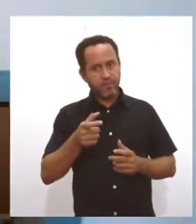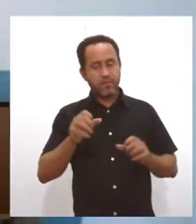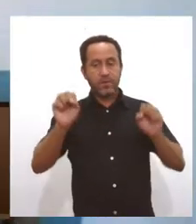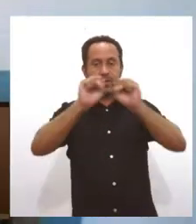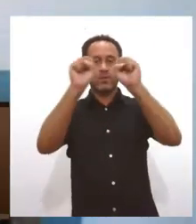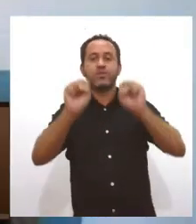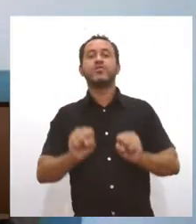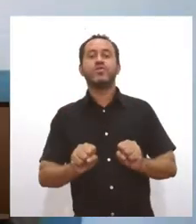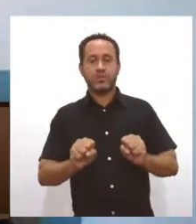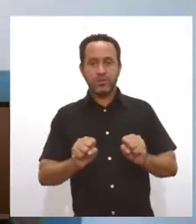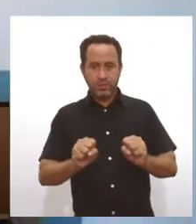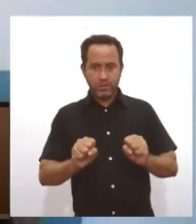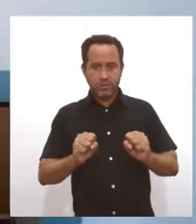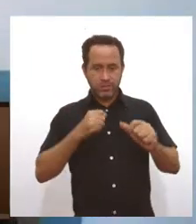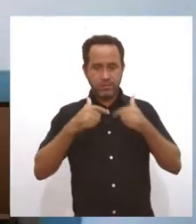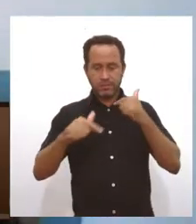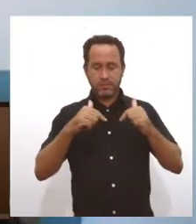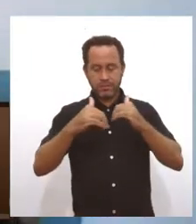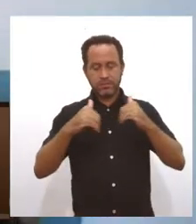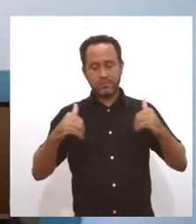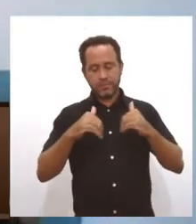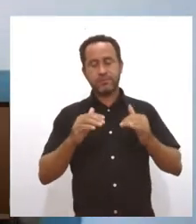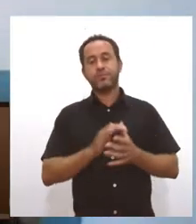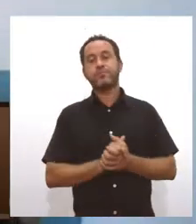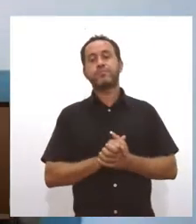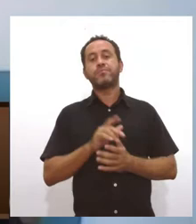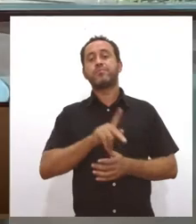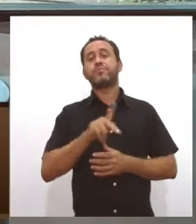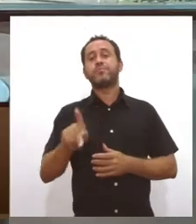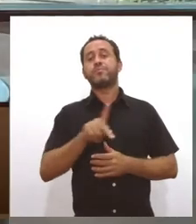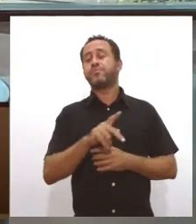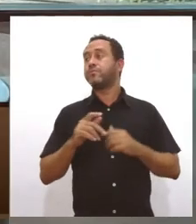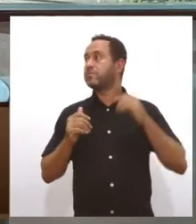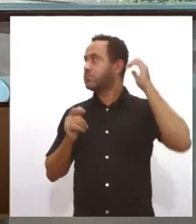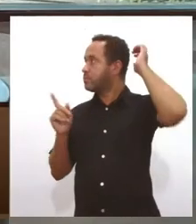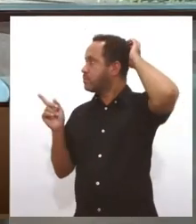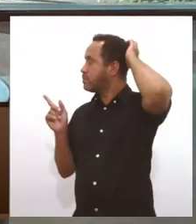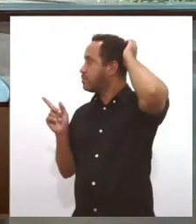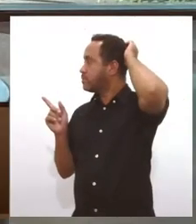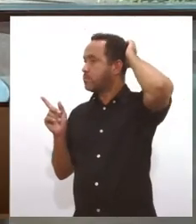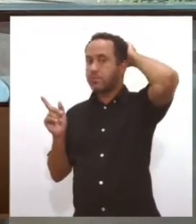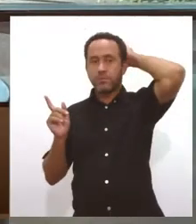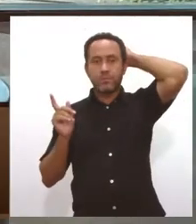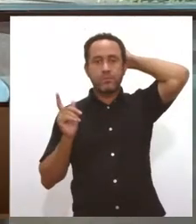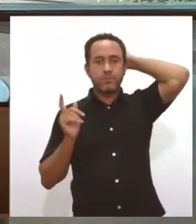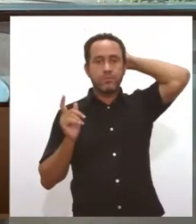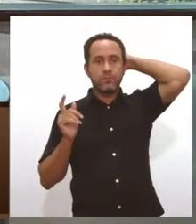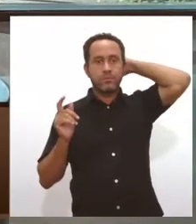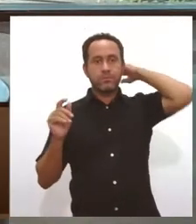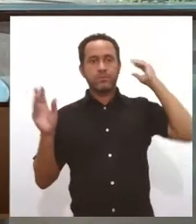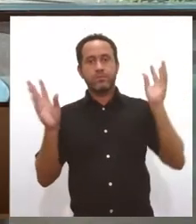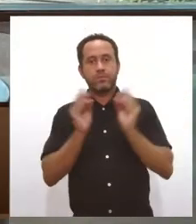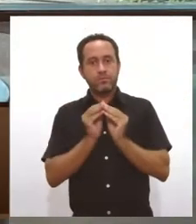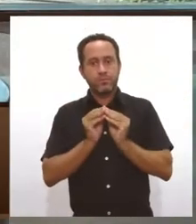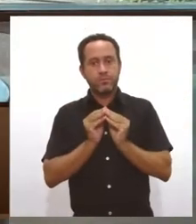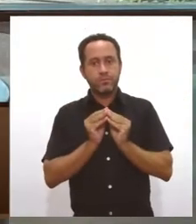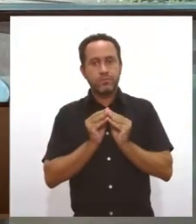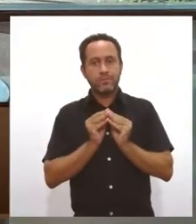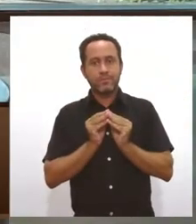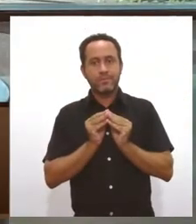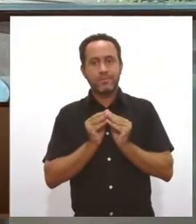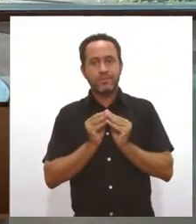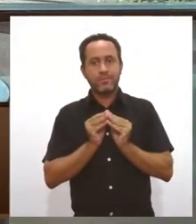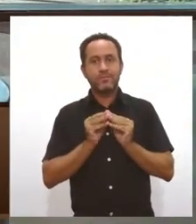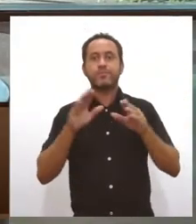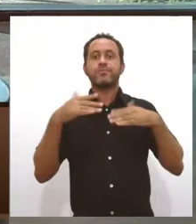né? Não dá para trabalhar separado. Ô, professora... Pois não. Conclua, então. Não, então,